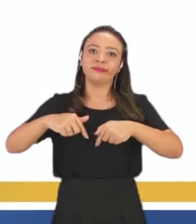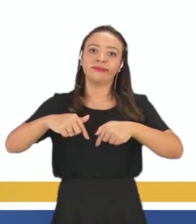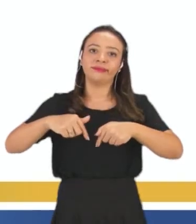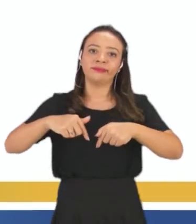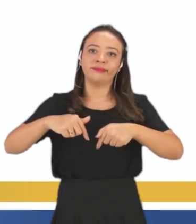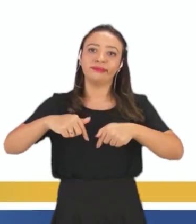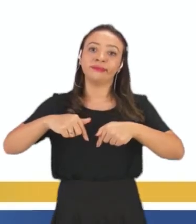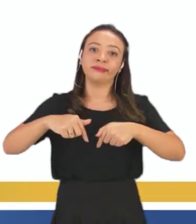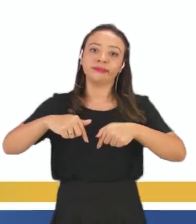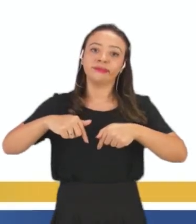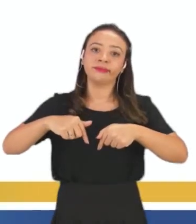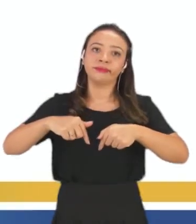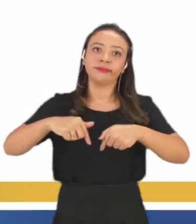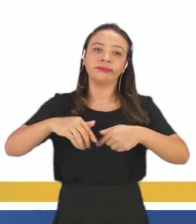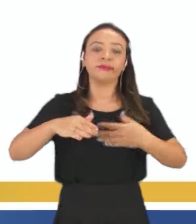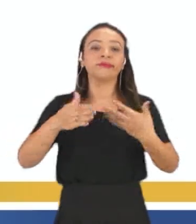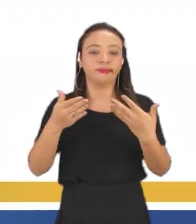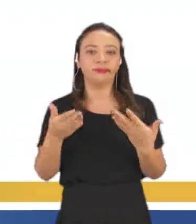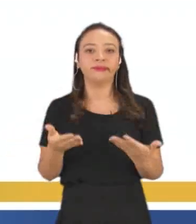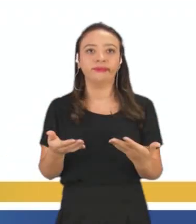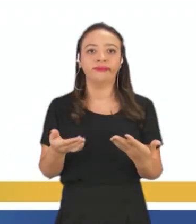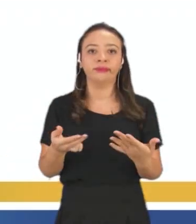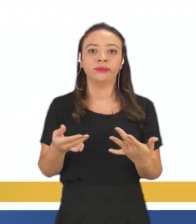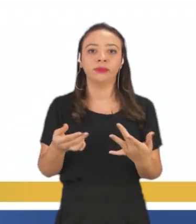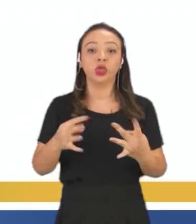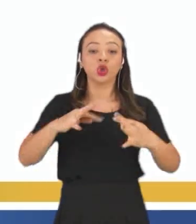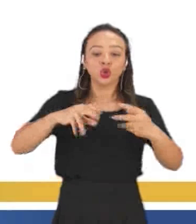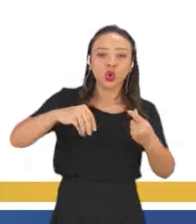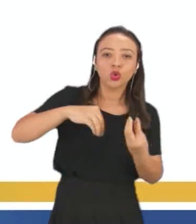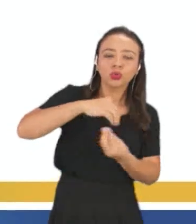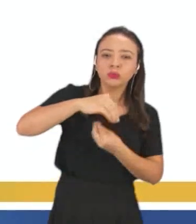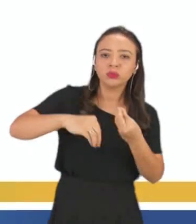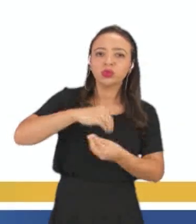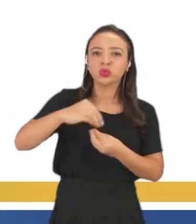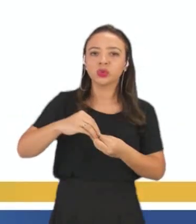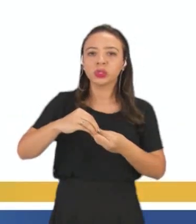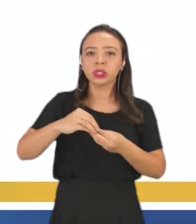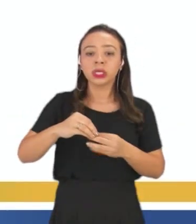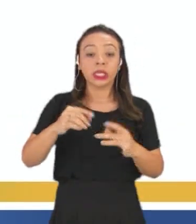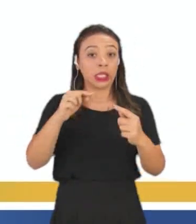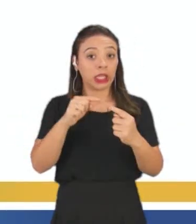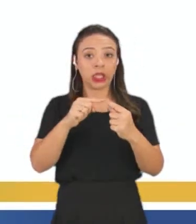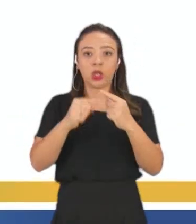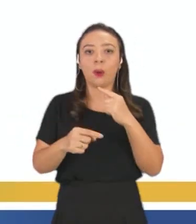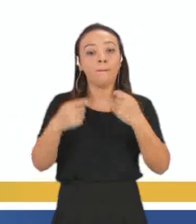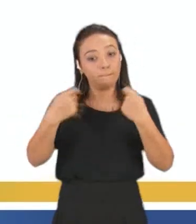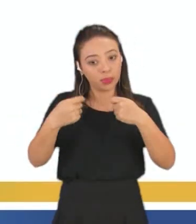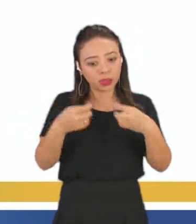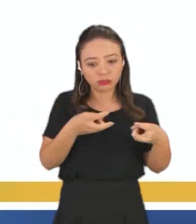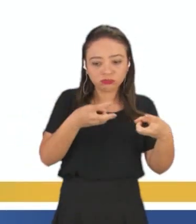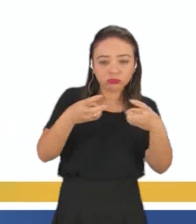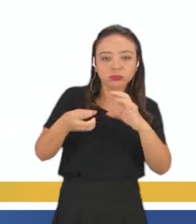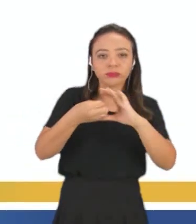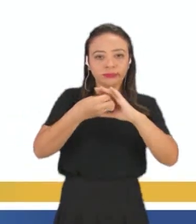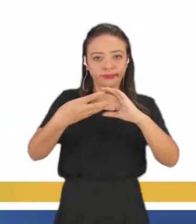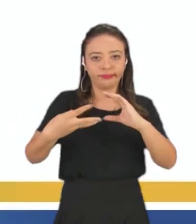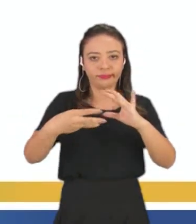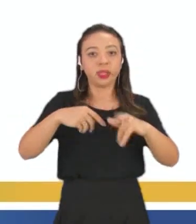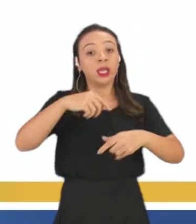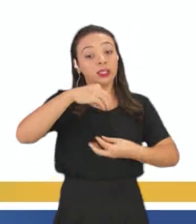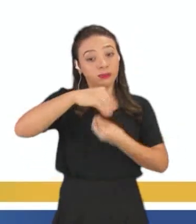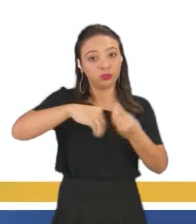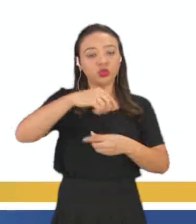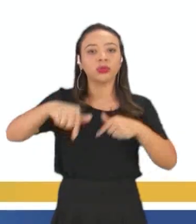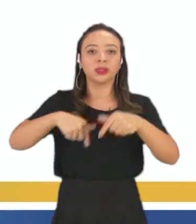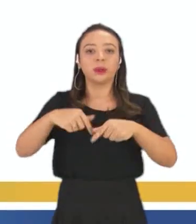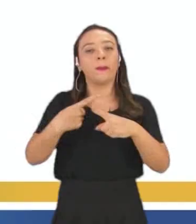peróxidos e halogênios. Então, produtos incompatíveis, a gente identificar também essas características dos produtos químicos, ele é